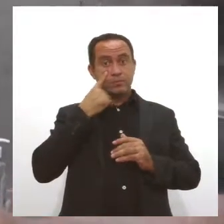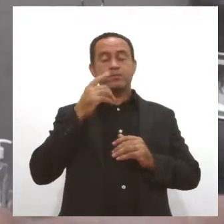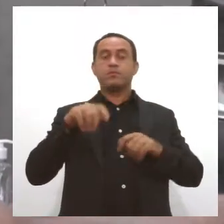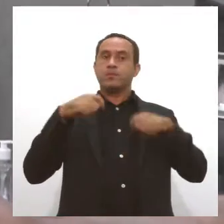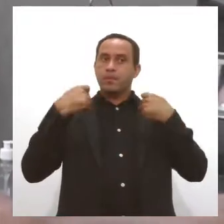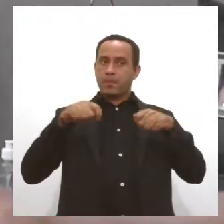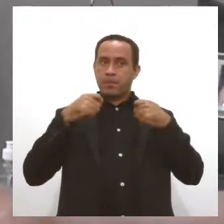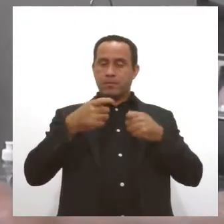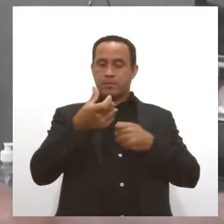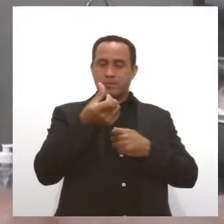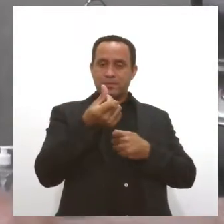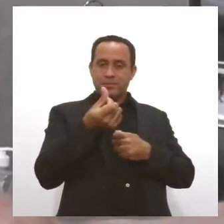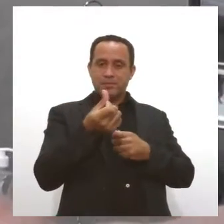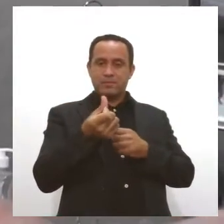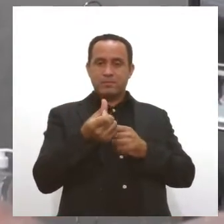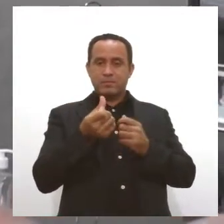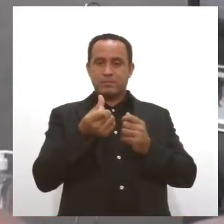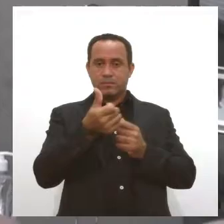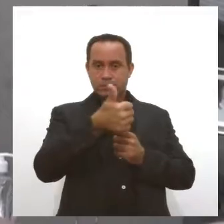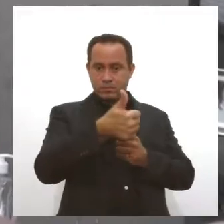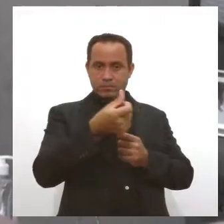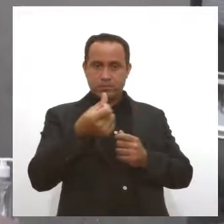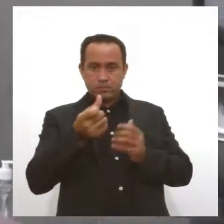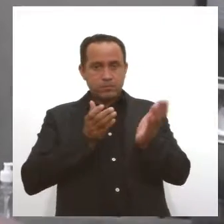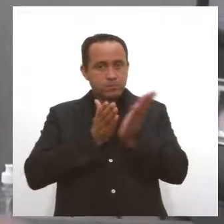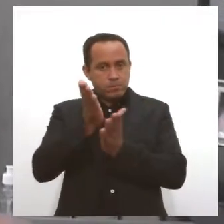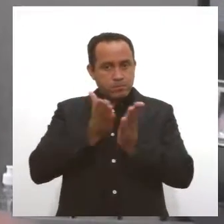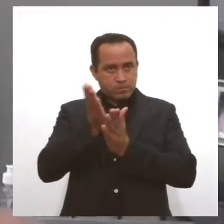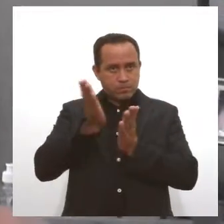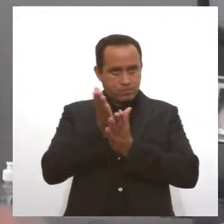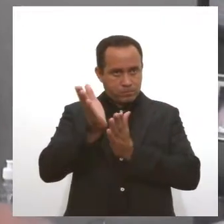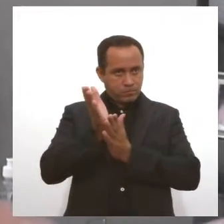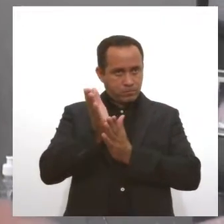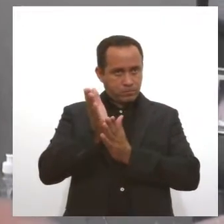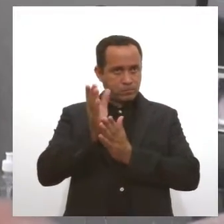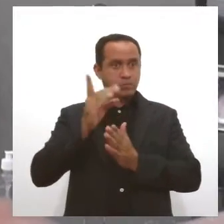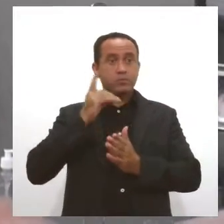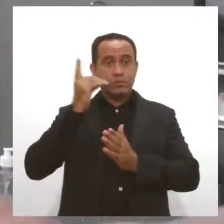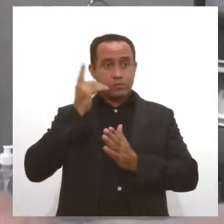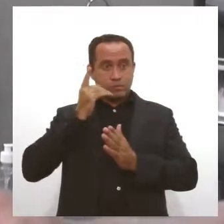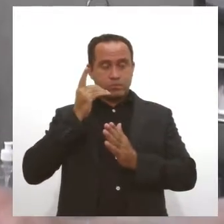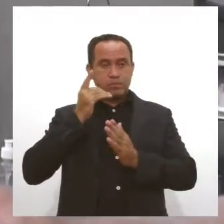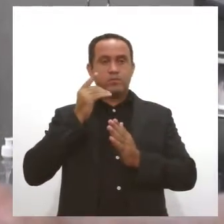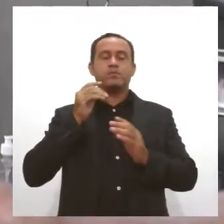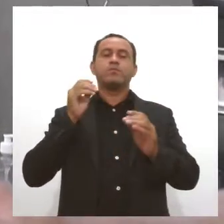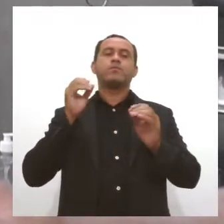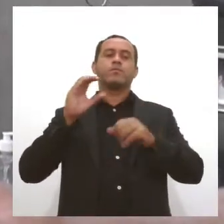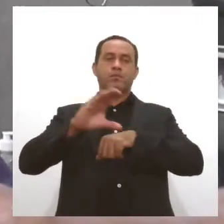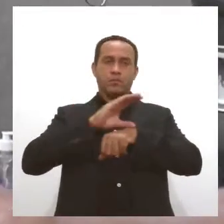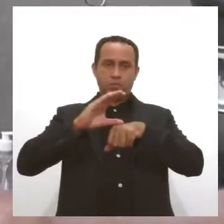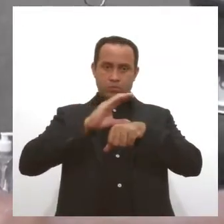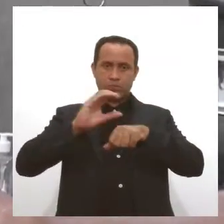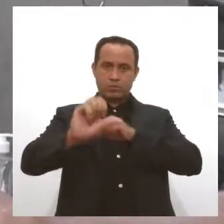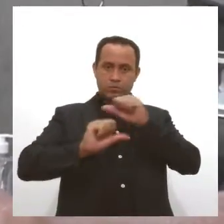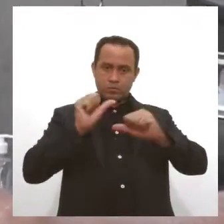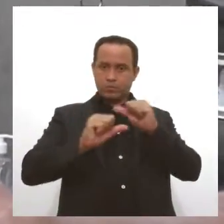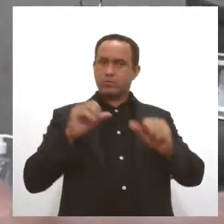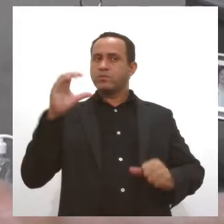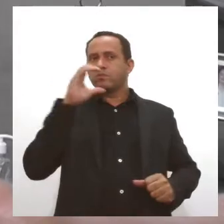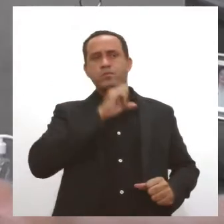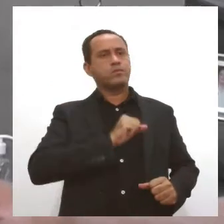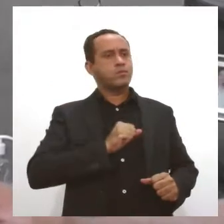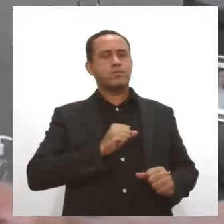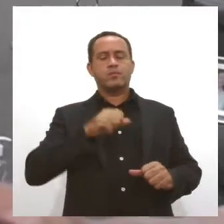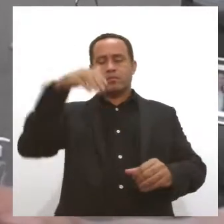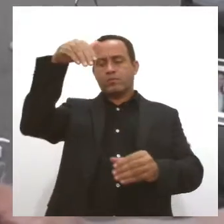16 votos da casa, sim, e os interstícios da sessão para poder alterar a Constituição, mas tão logo seja possível ela entra em